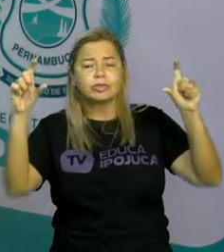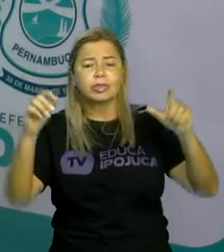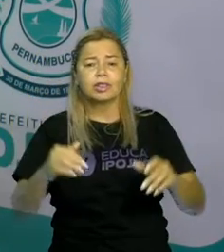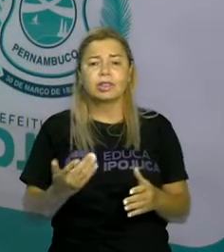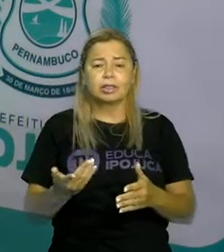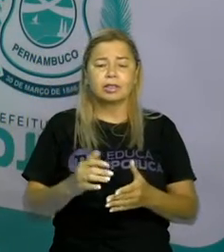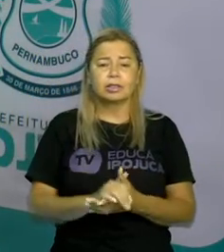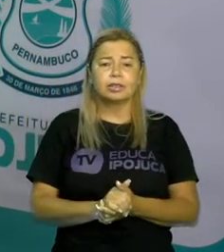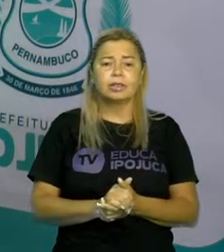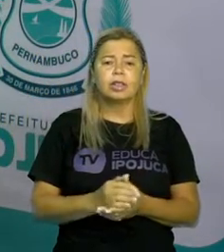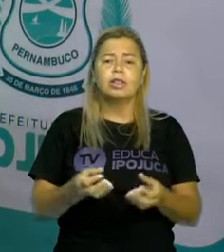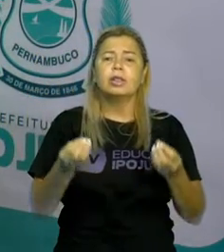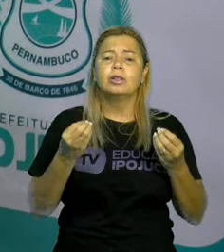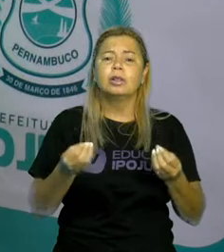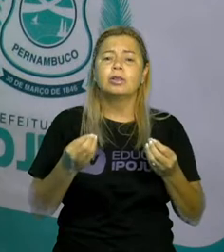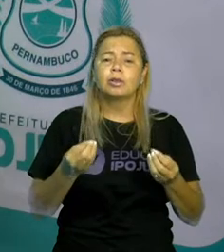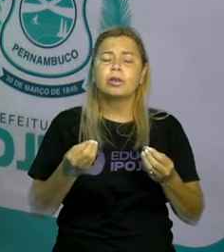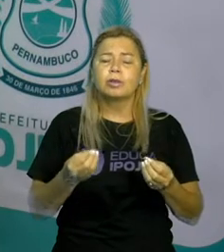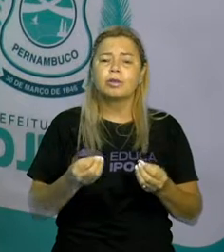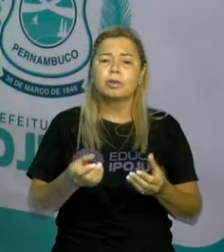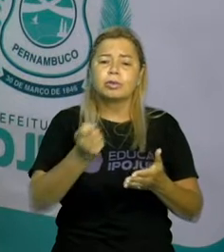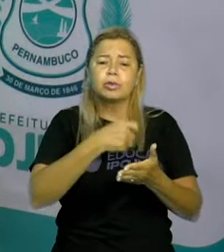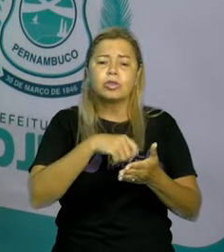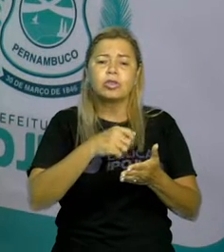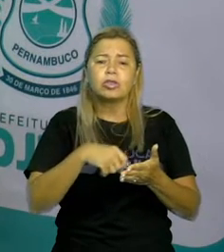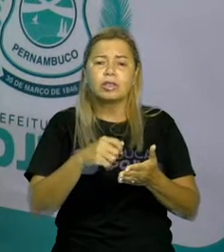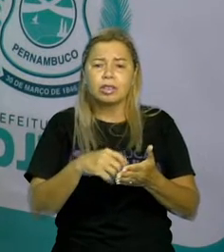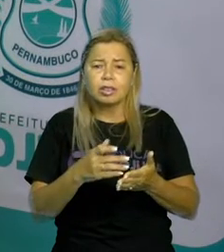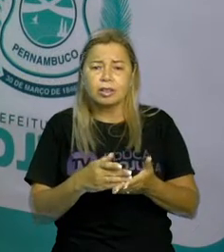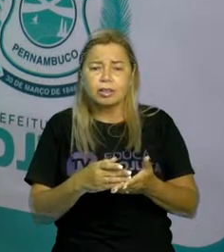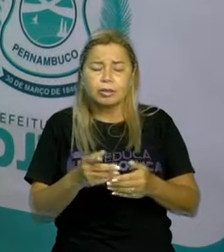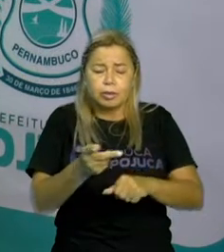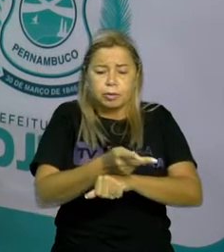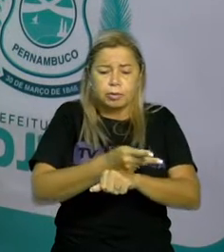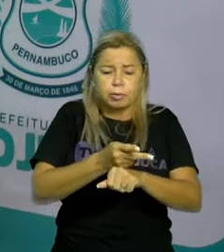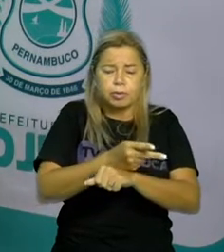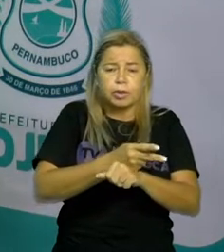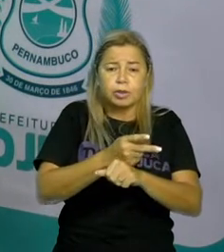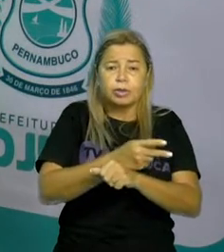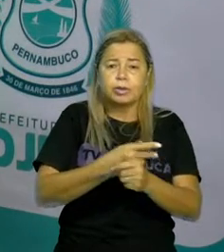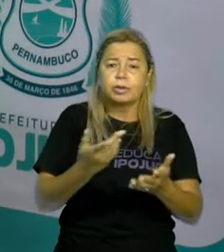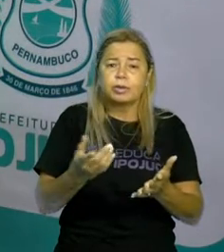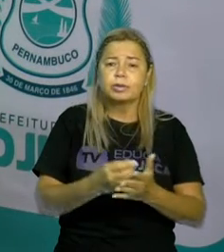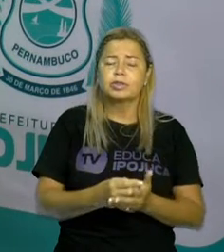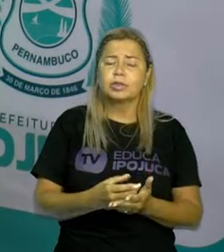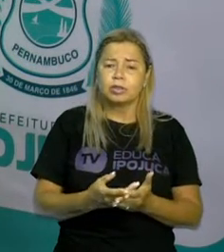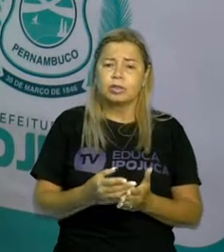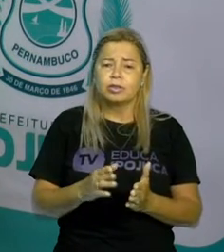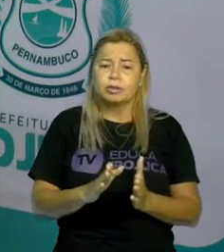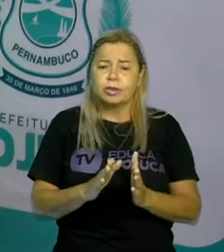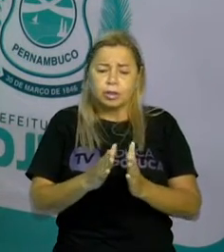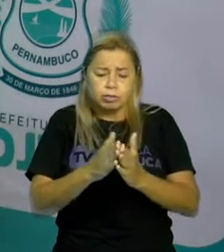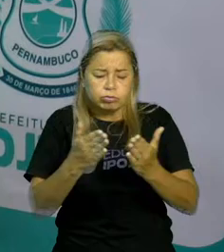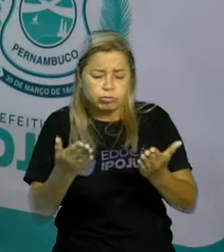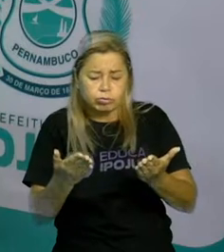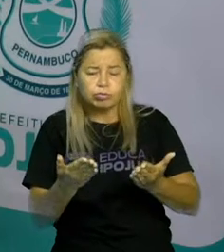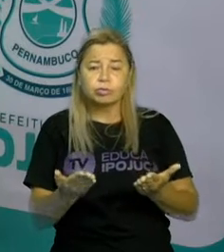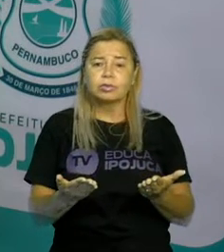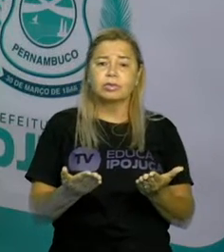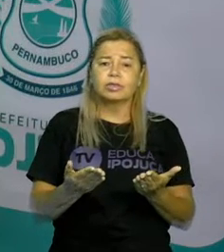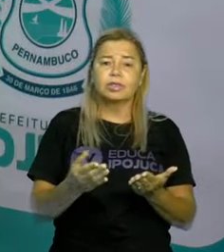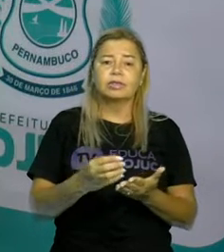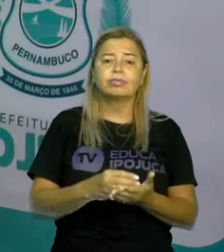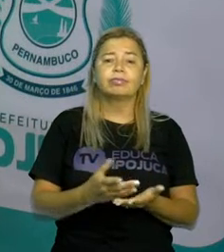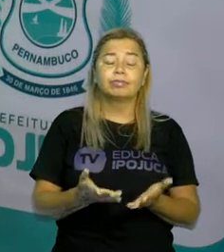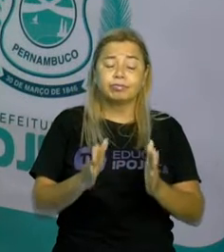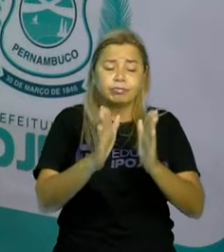Dicionário, como escreve? Vamos acabar com a dúvida. Toda vez que você tiver uma dúvida sobre uma palavra, tem que procurar aonde, minha